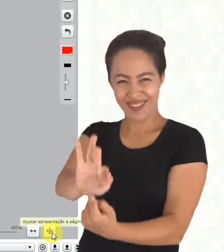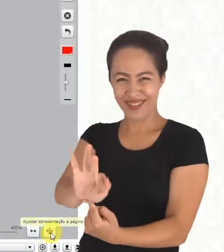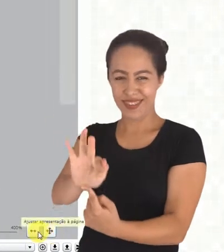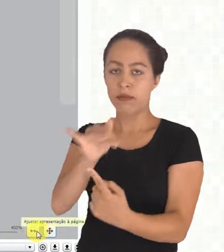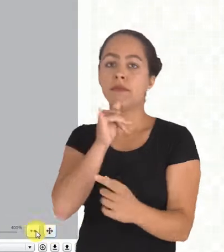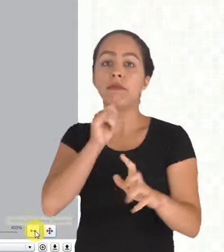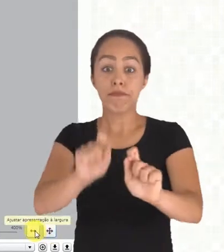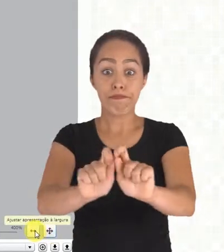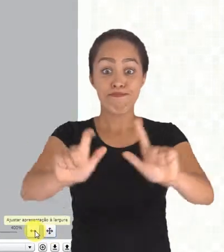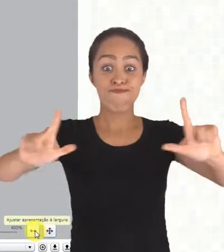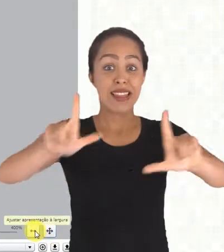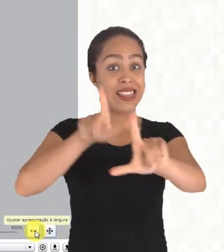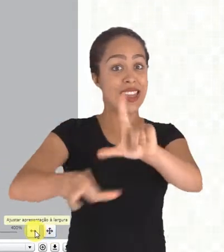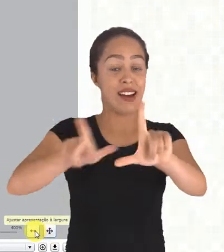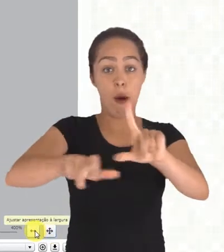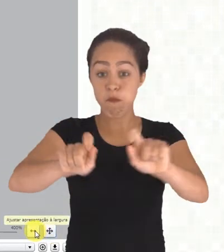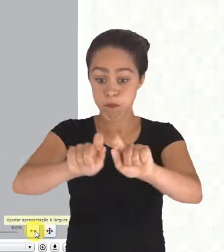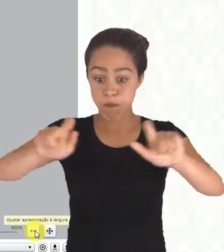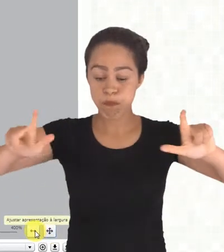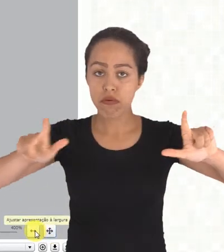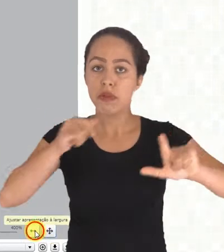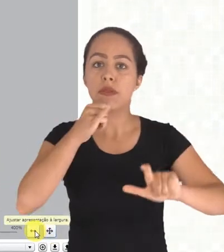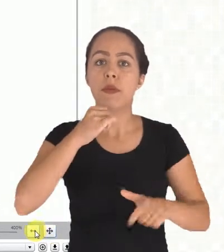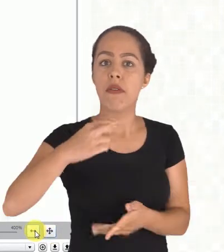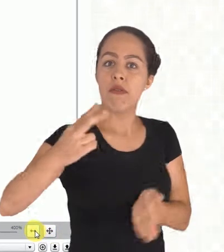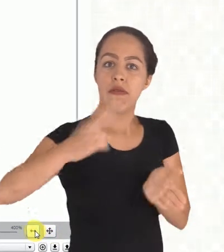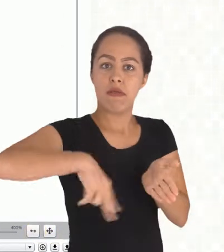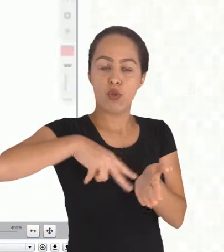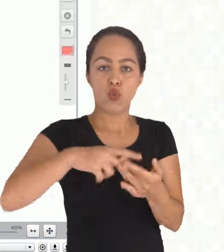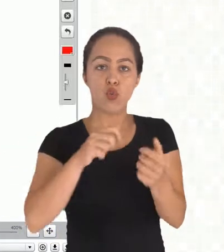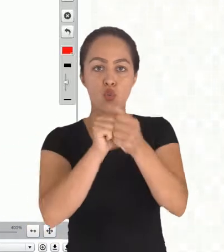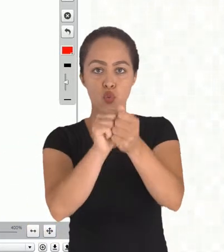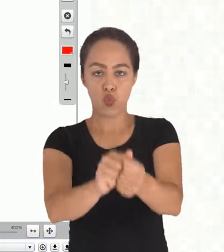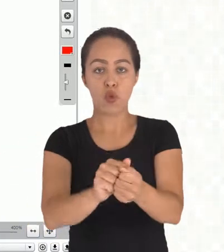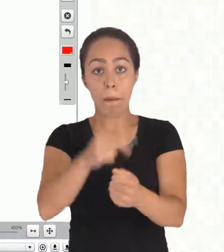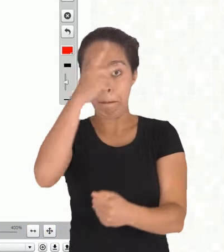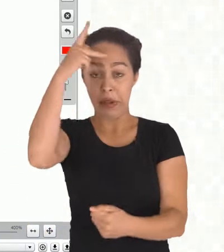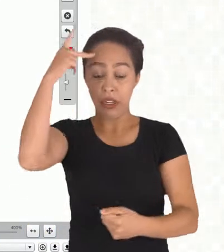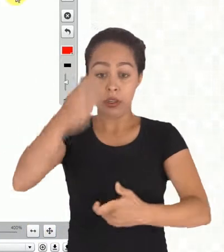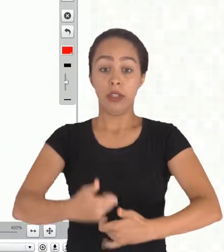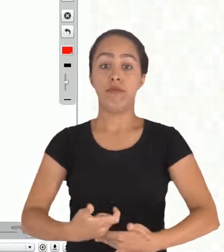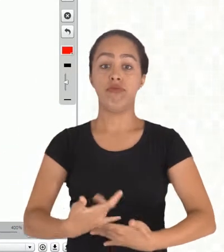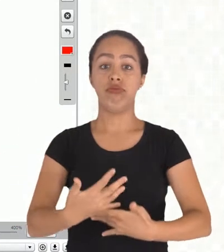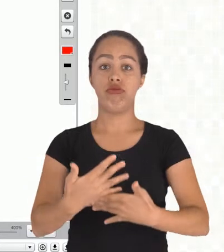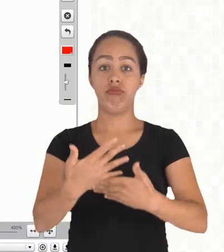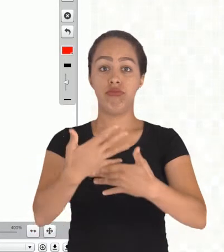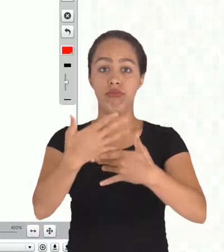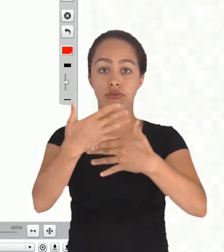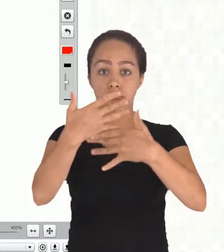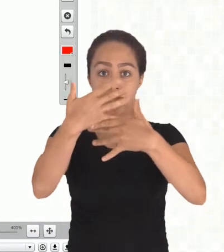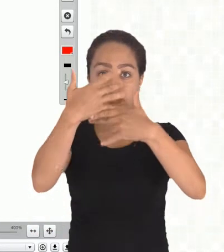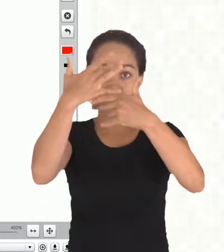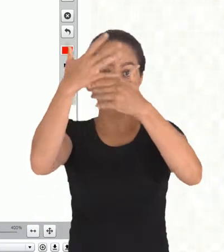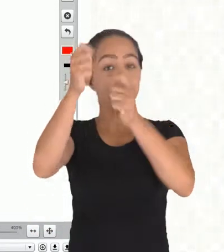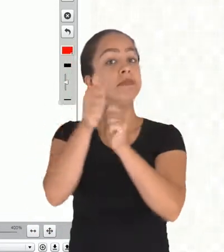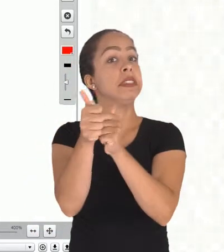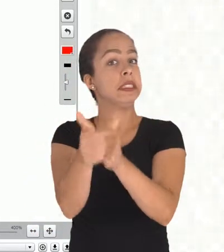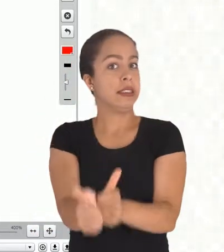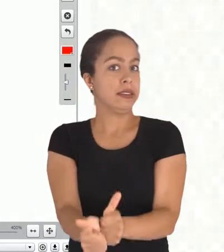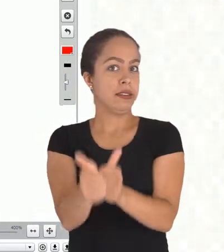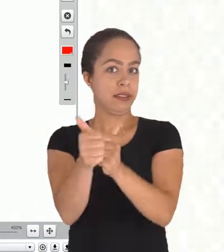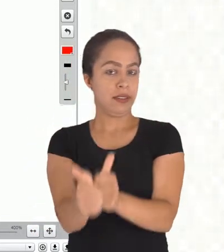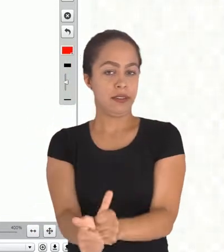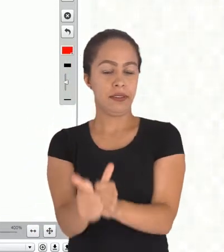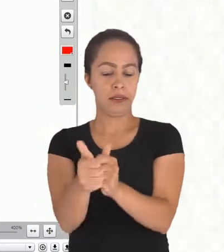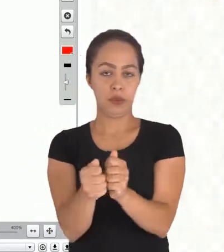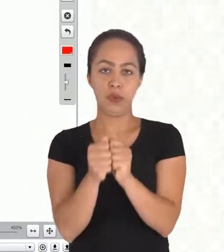comuns de pdf que você já está acostumado aumentar o zoom por exemplo digamos que a gente vá ler junto né? posso